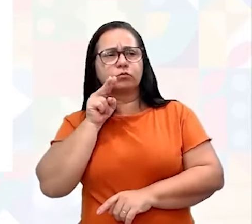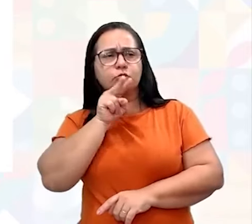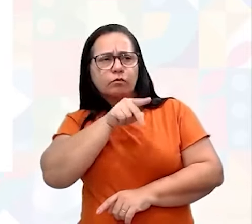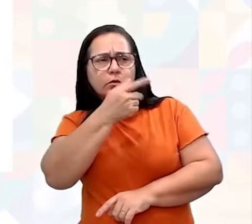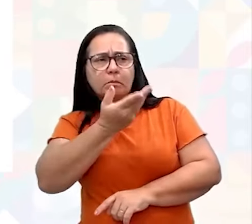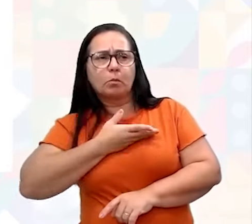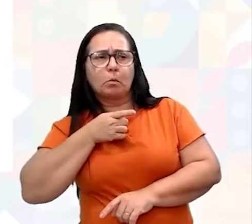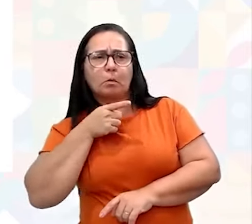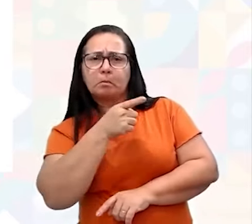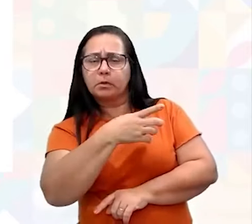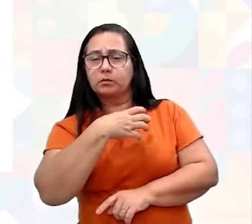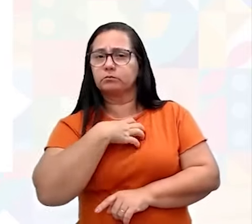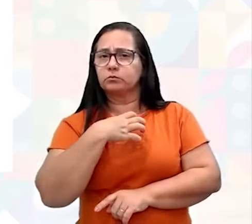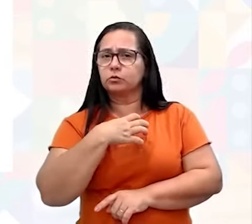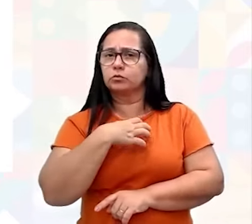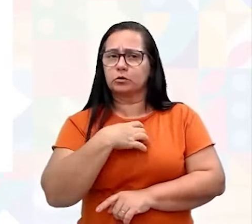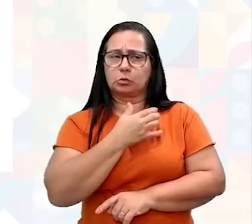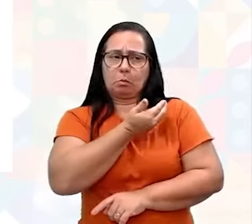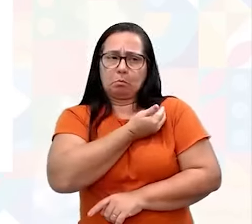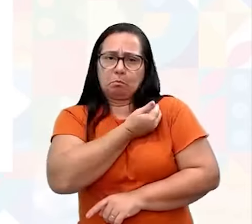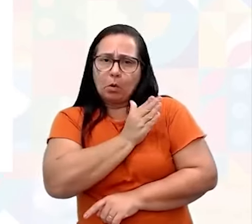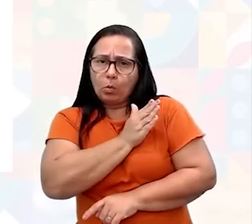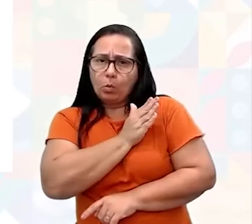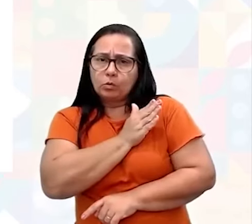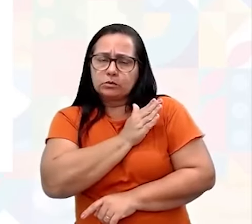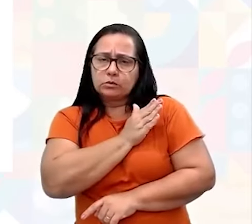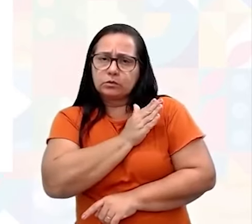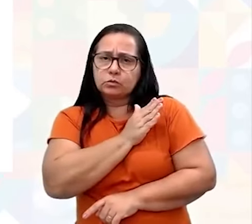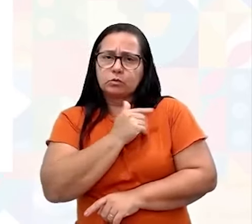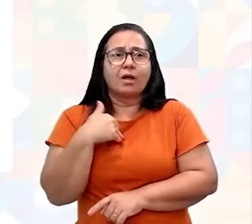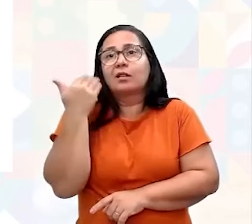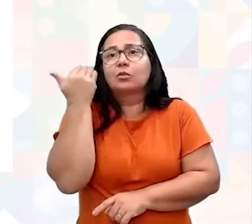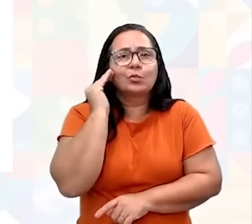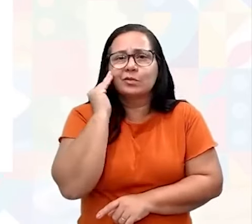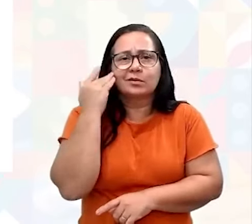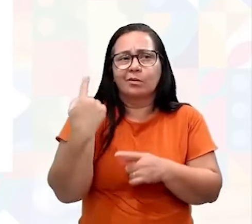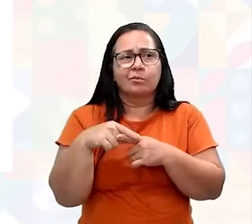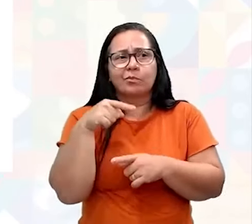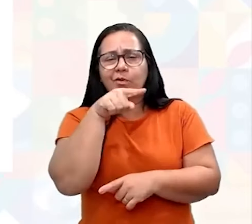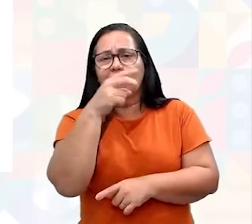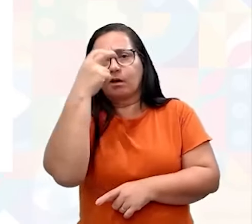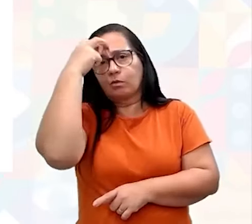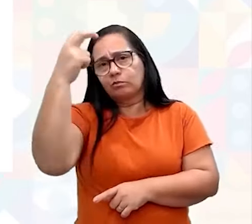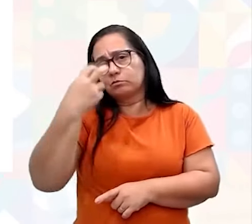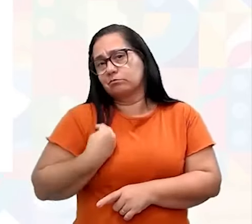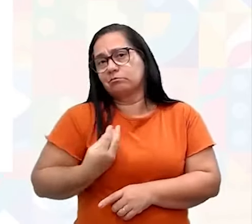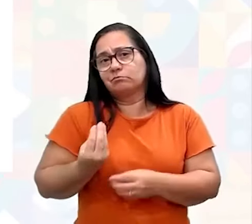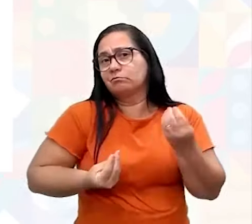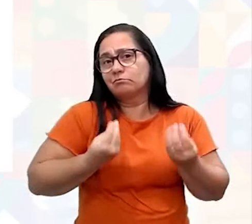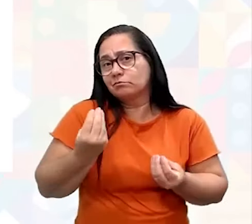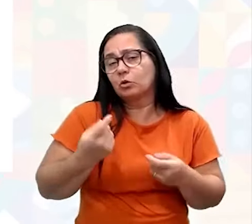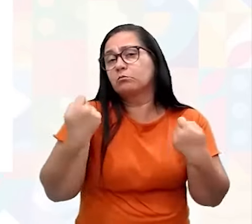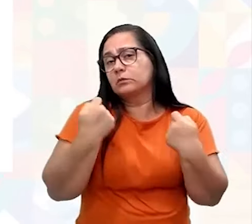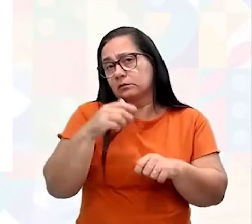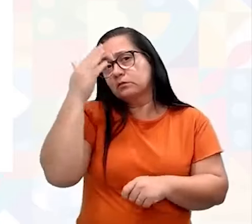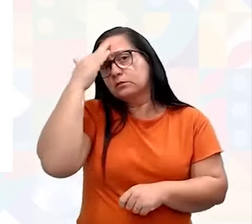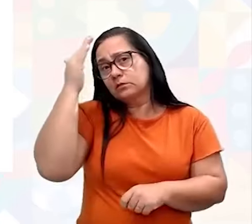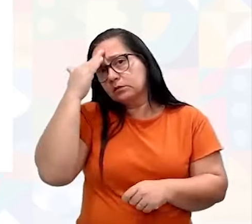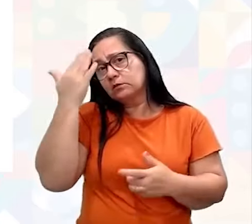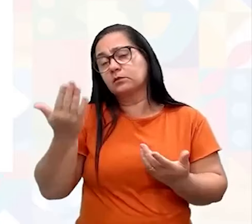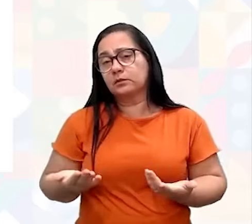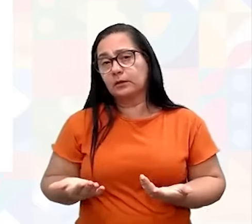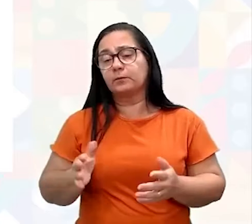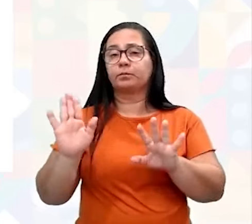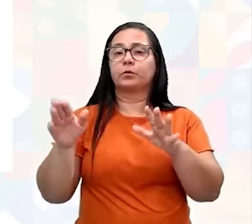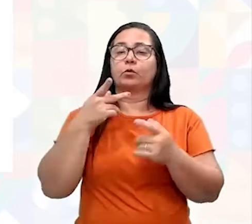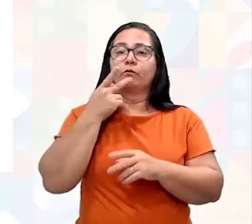amigo, de uma forma pré-conceituosa, sem nem entender a cultura dele, como é que ele vive. Uma coisa muito importante também, quando a